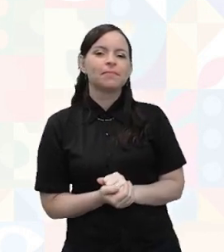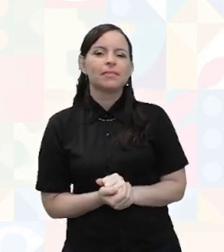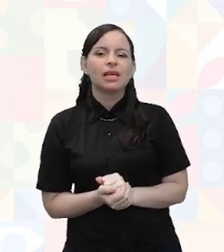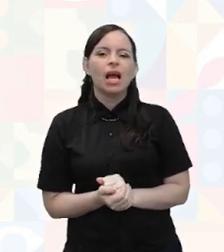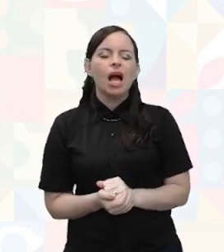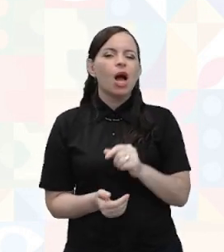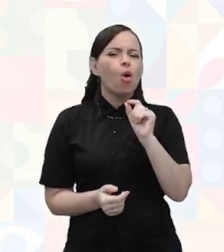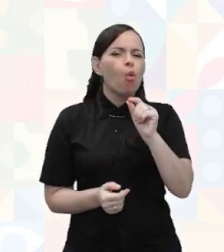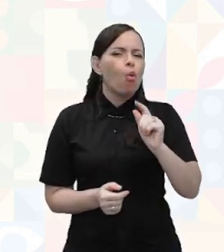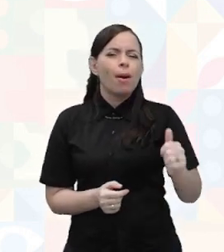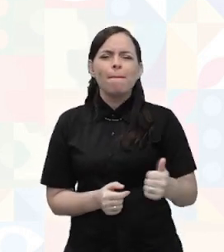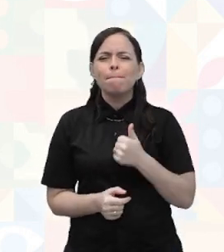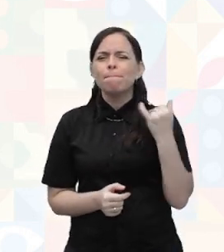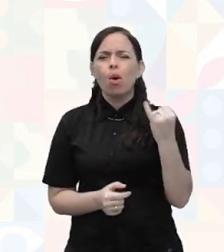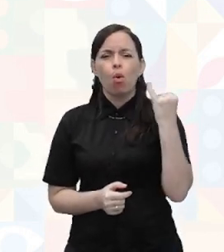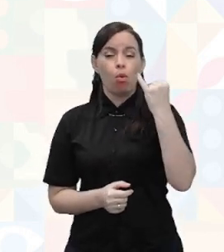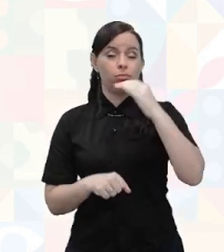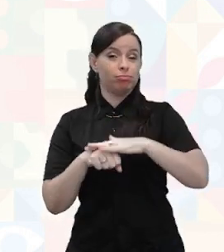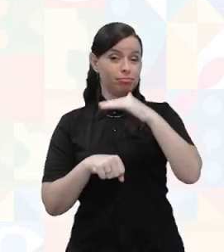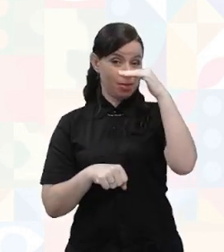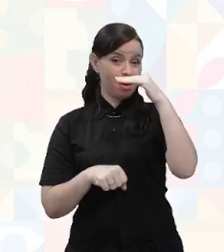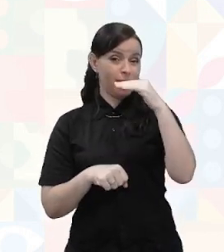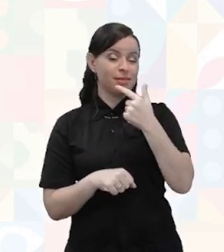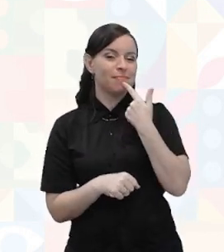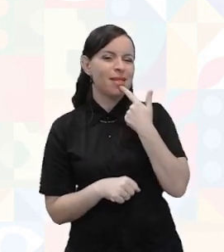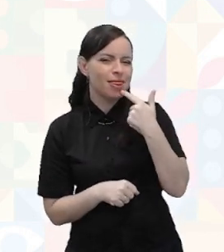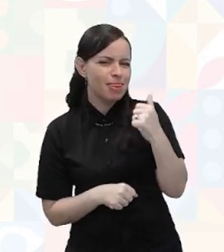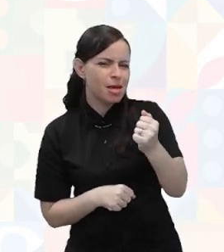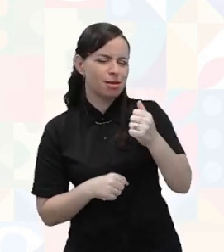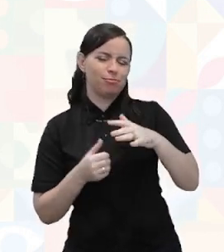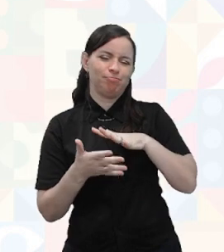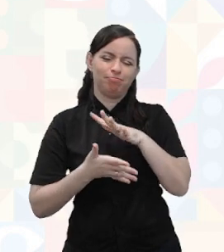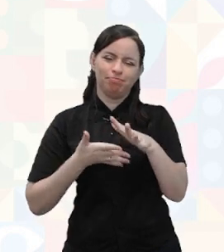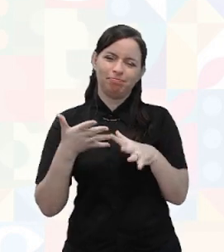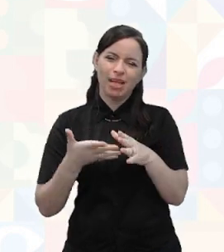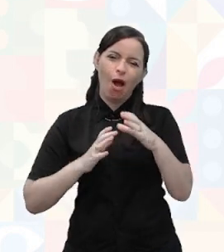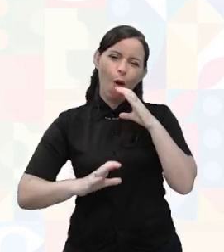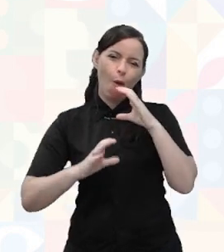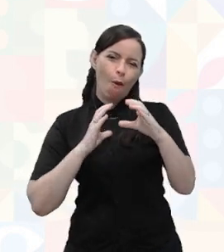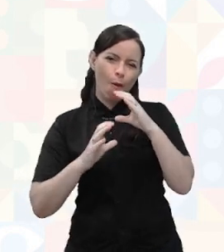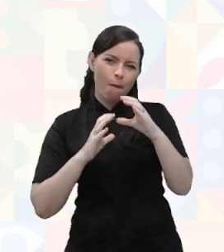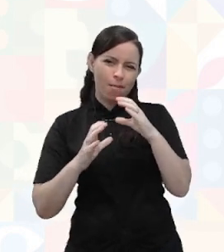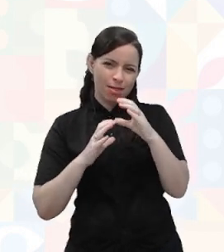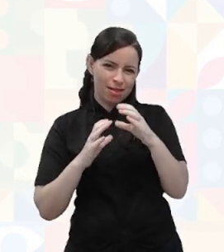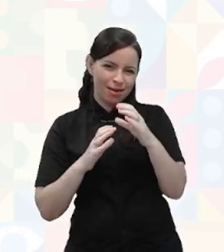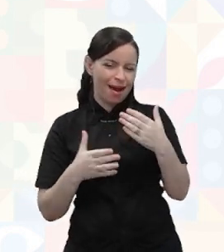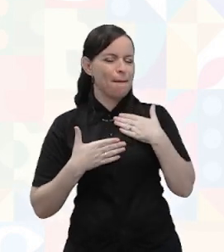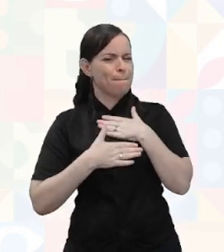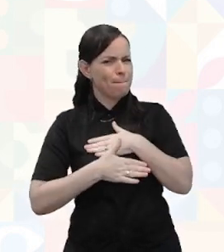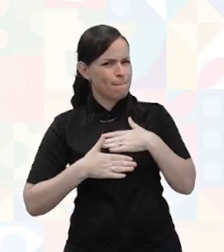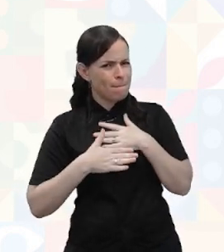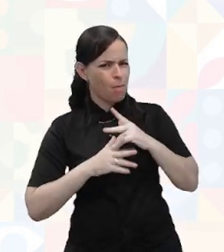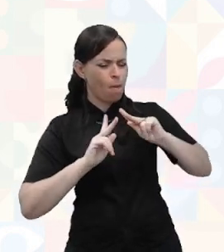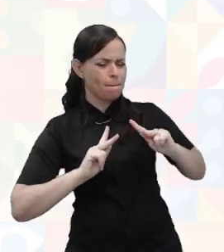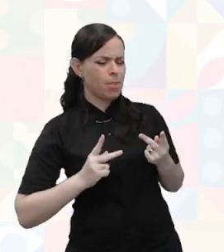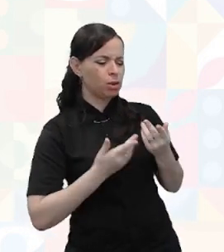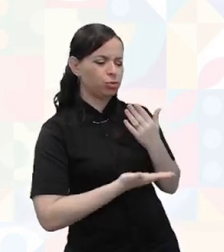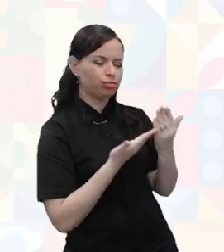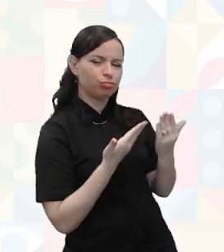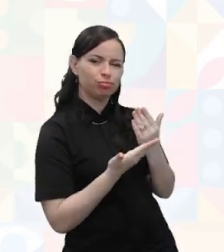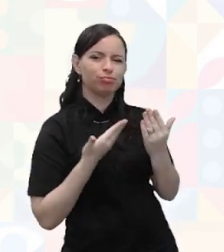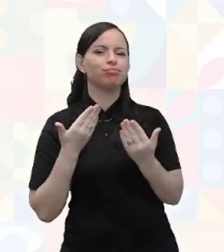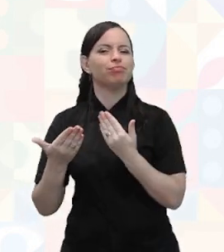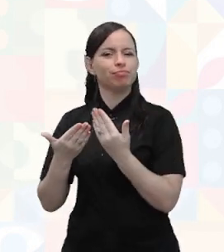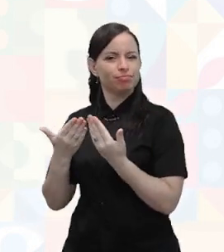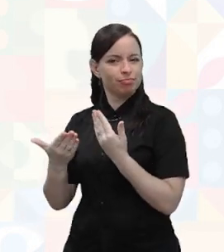a sua língua, porque se comunicar é próprio do ser humano. A gente gosta de se comunicar, a gente quer fazer isso o tempo todo. Não é